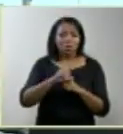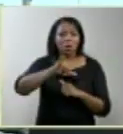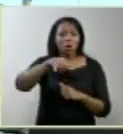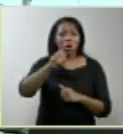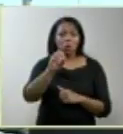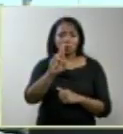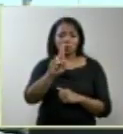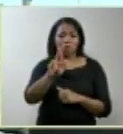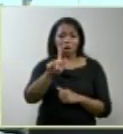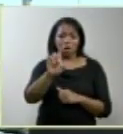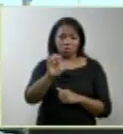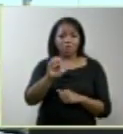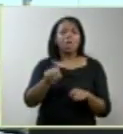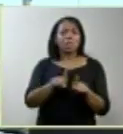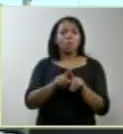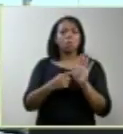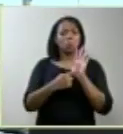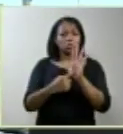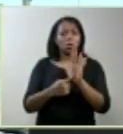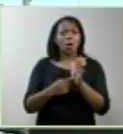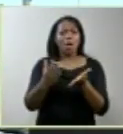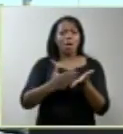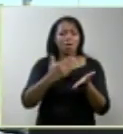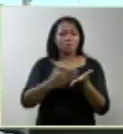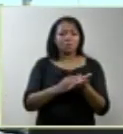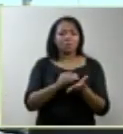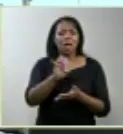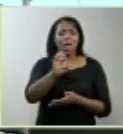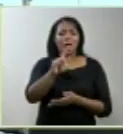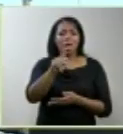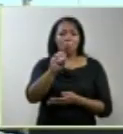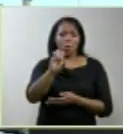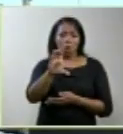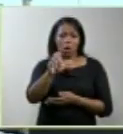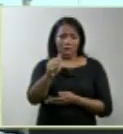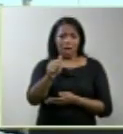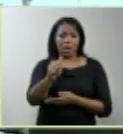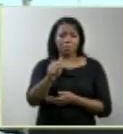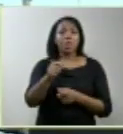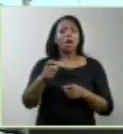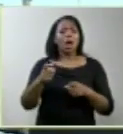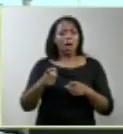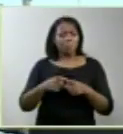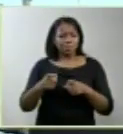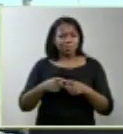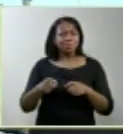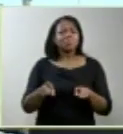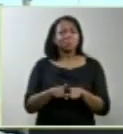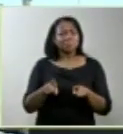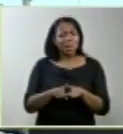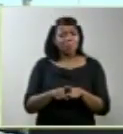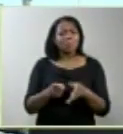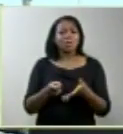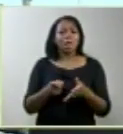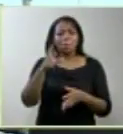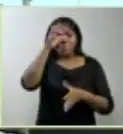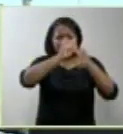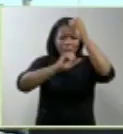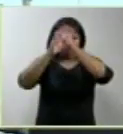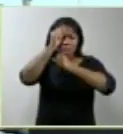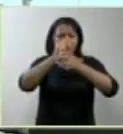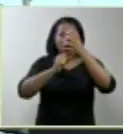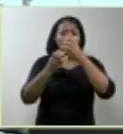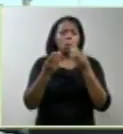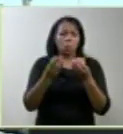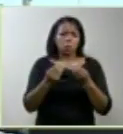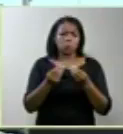declarou a revista Época no ano passado. A medicina ainda tende a aprender muito sobre anencefalia. Quando vemos o bebê no útero,